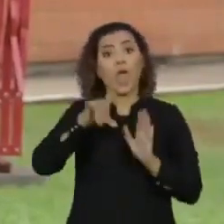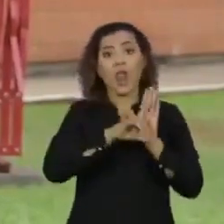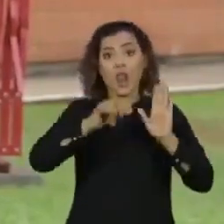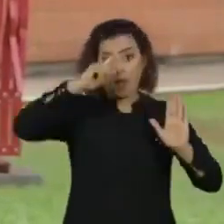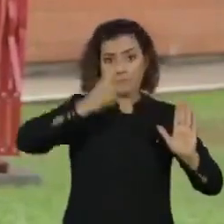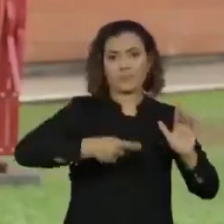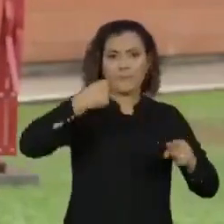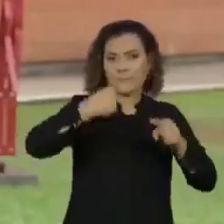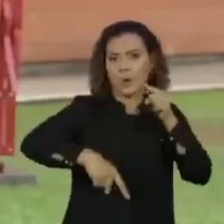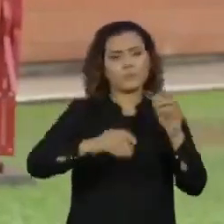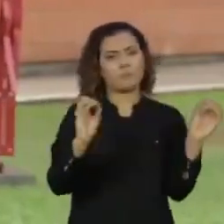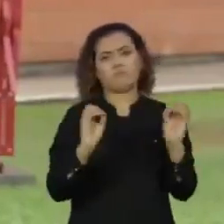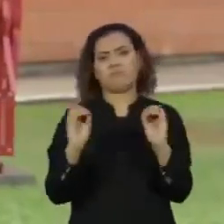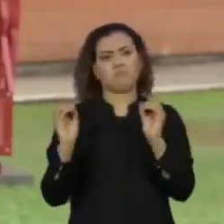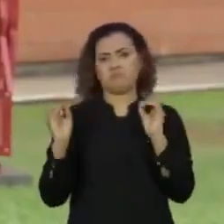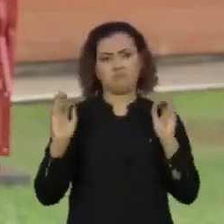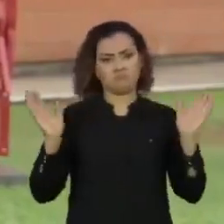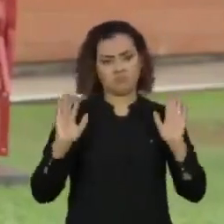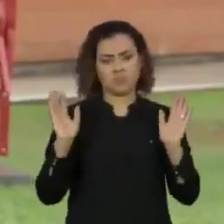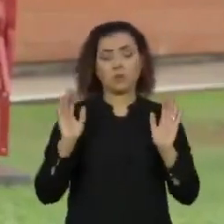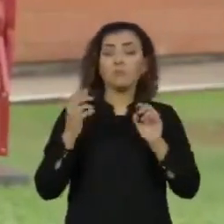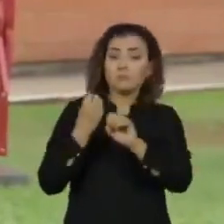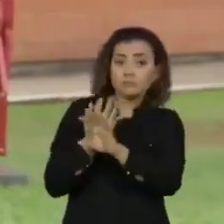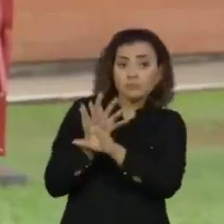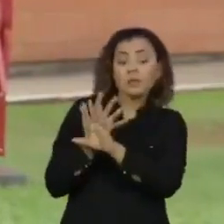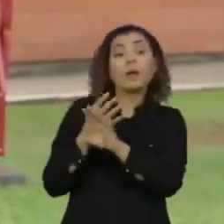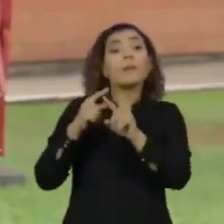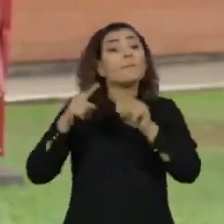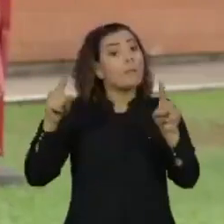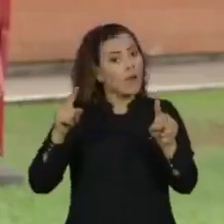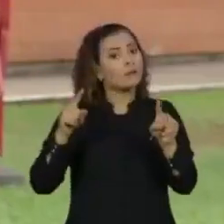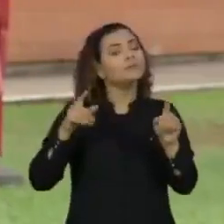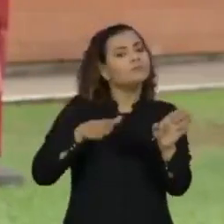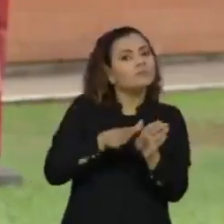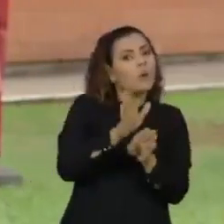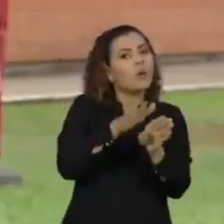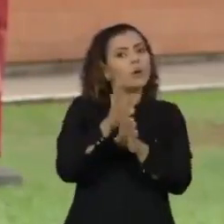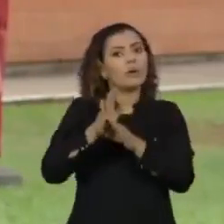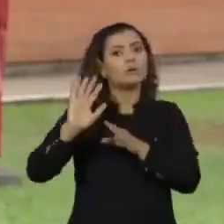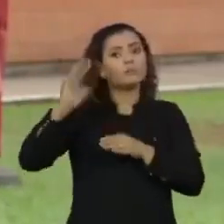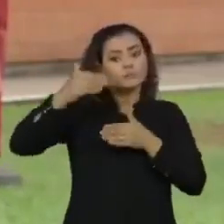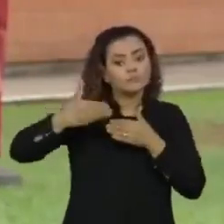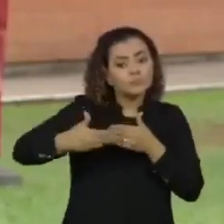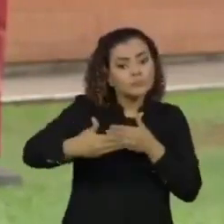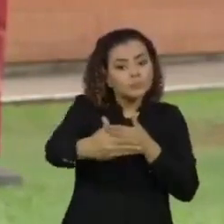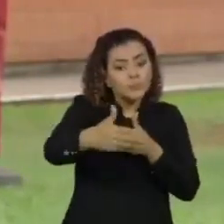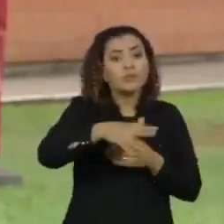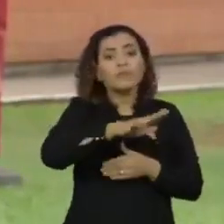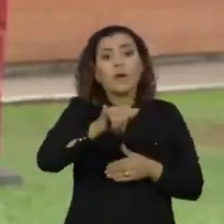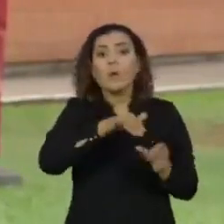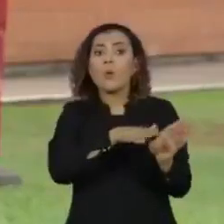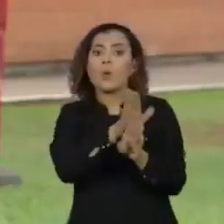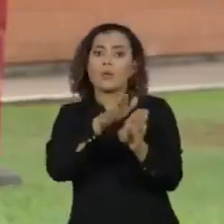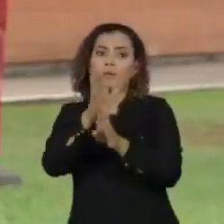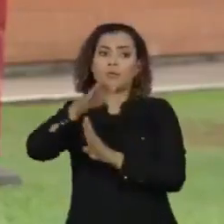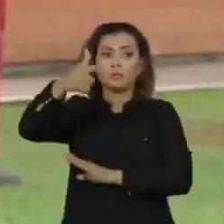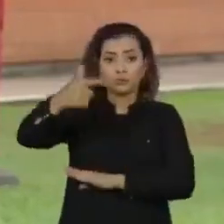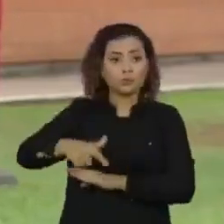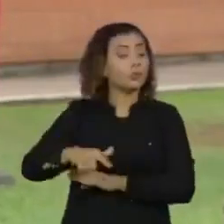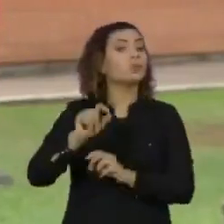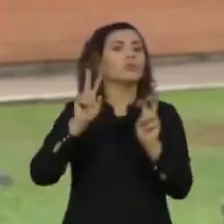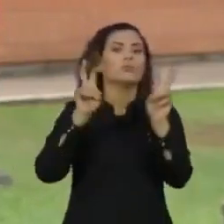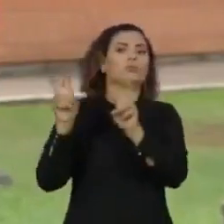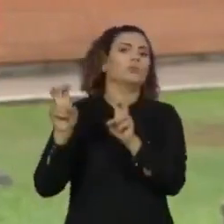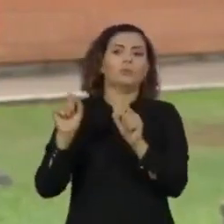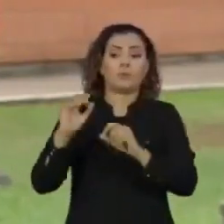lei para proibir as videochamadas, mas que ainda assim nos próximos dias deve divulgar uma nova orientação para